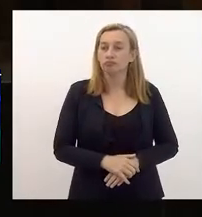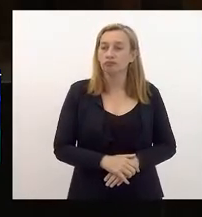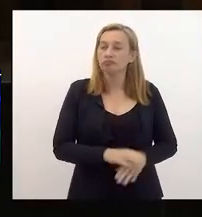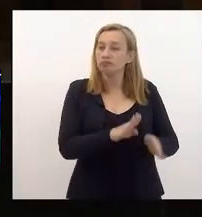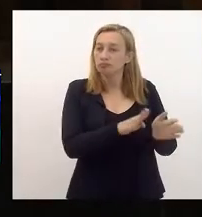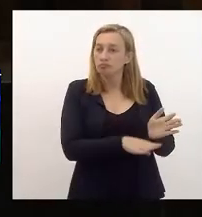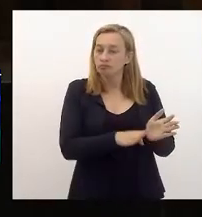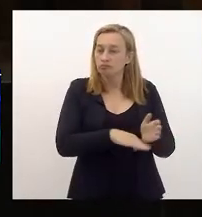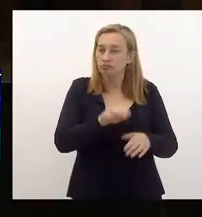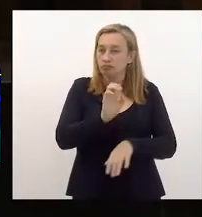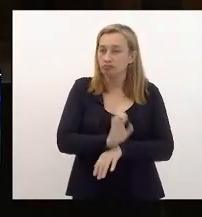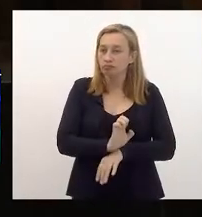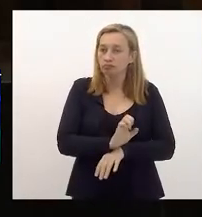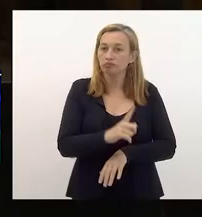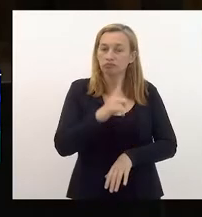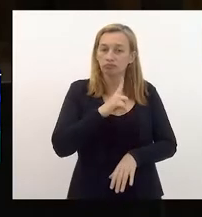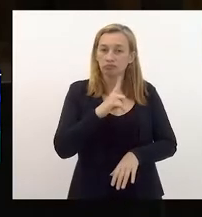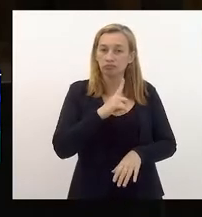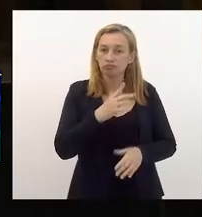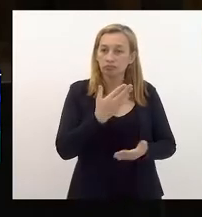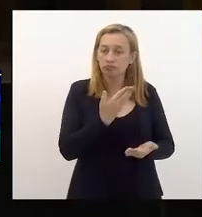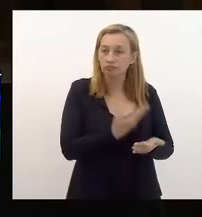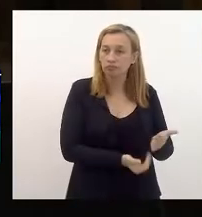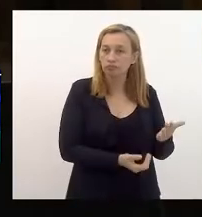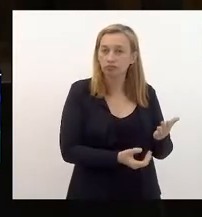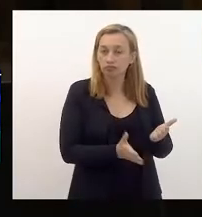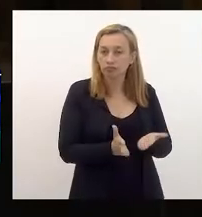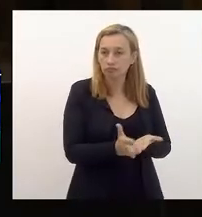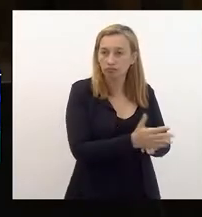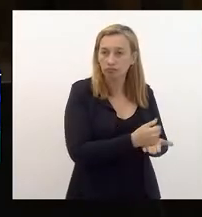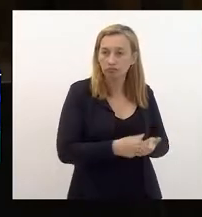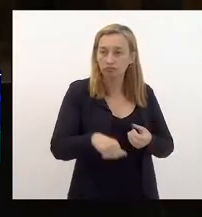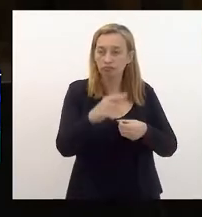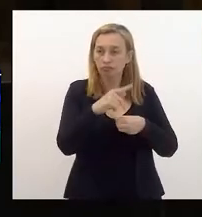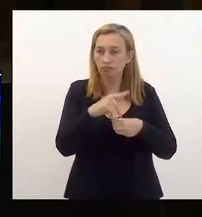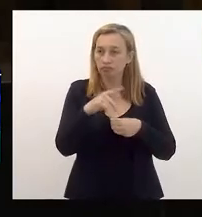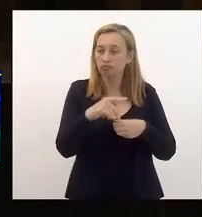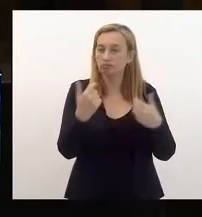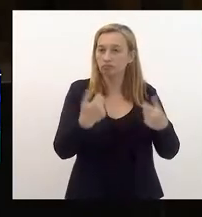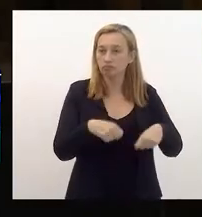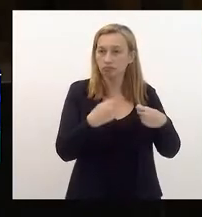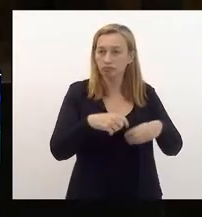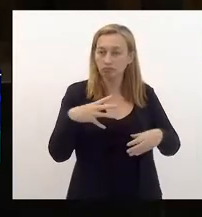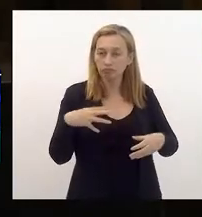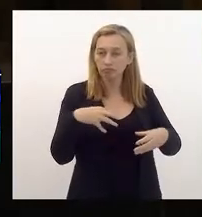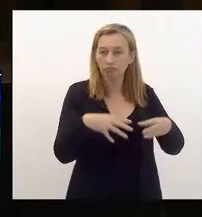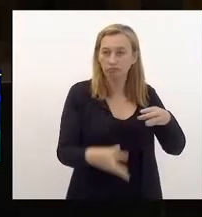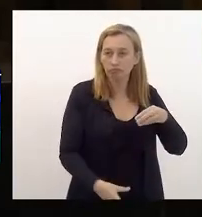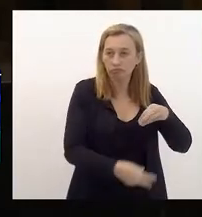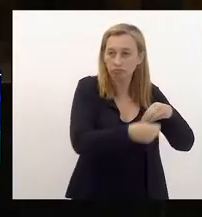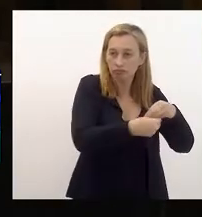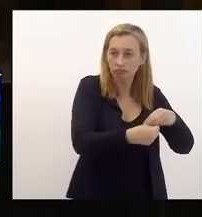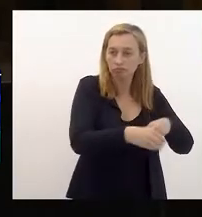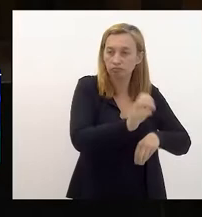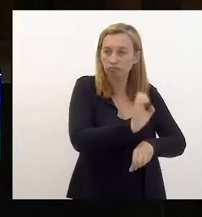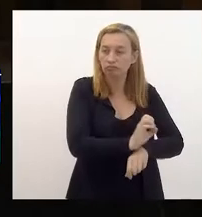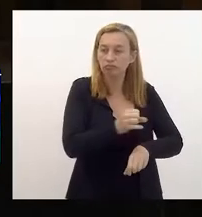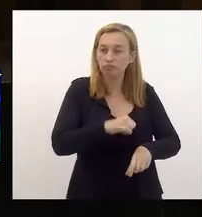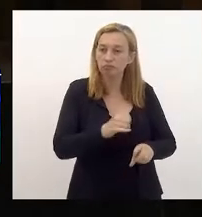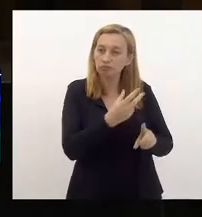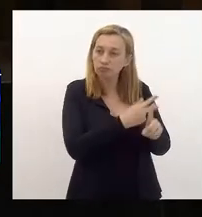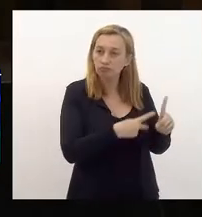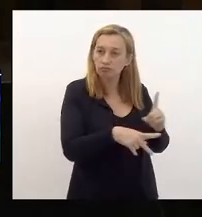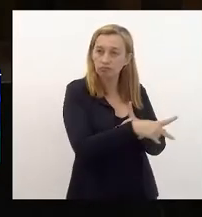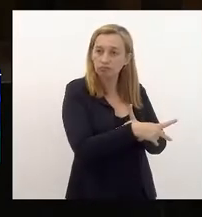Estado e quando há queda de arrecadação com royalties, há a necessidade de complementação do Estado. Se o Rio Previdência